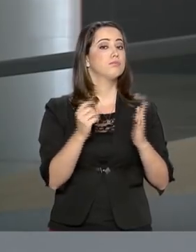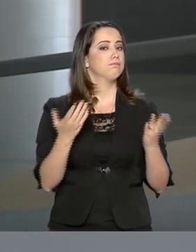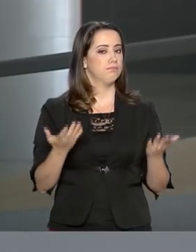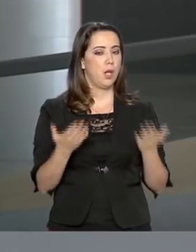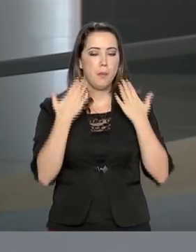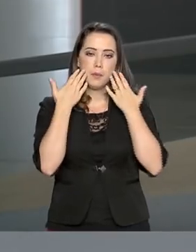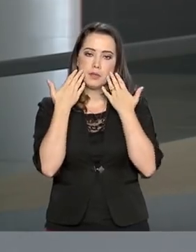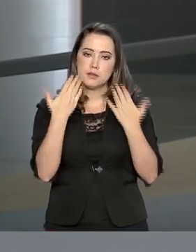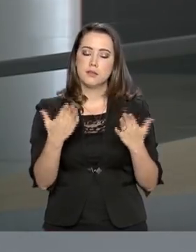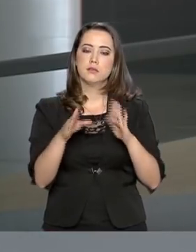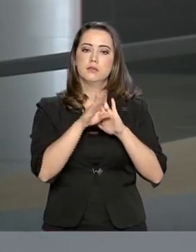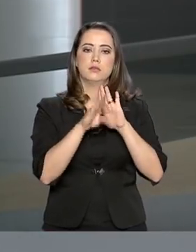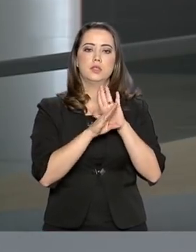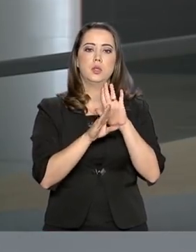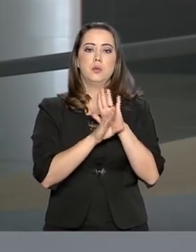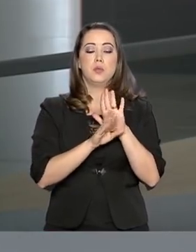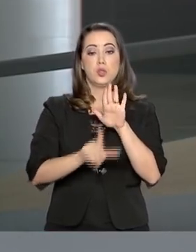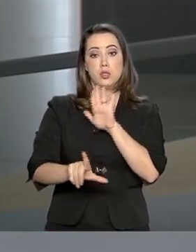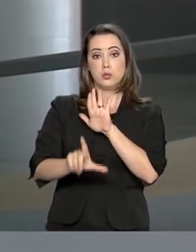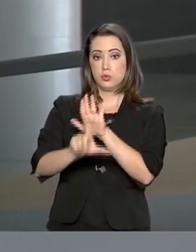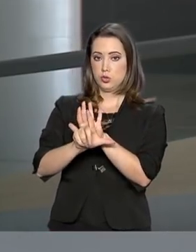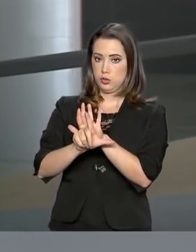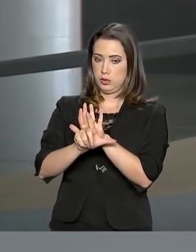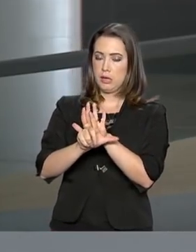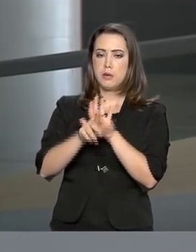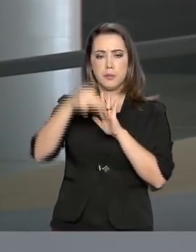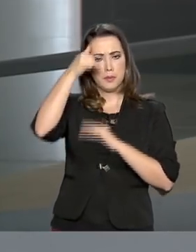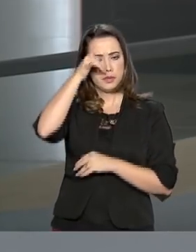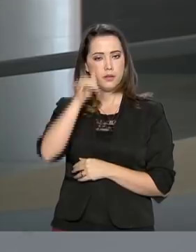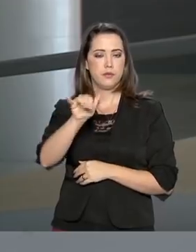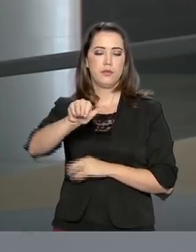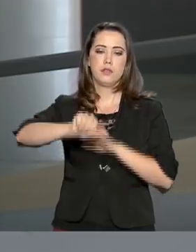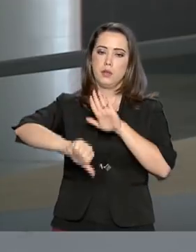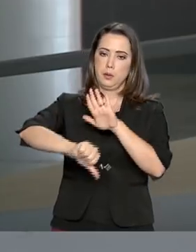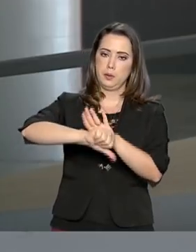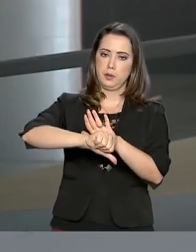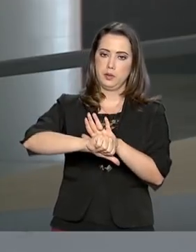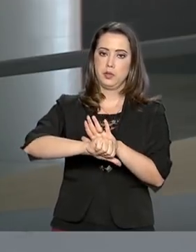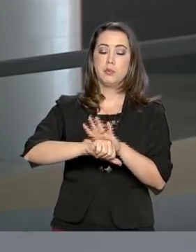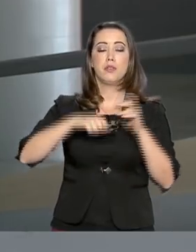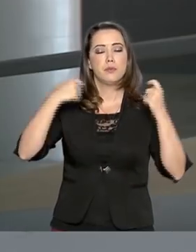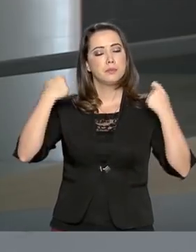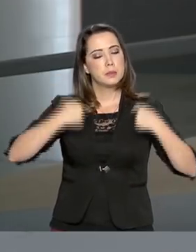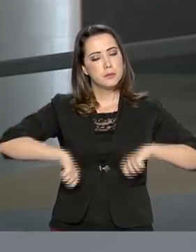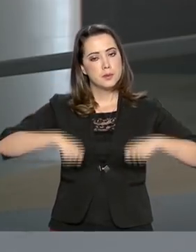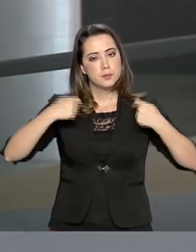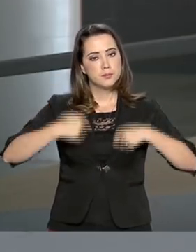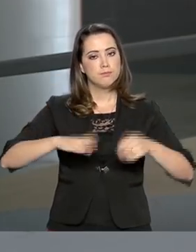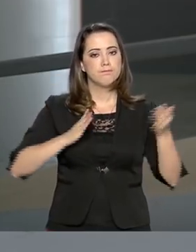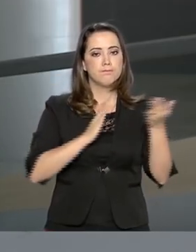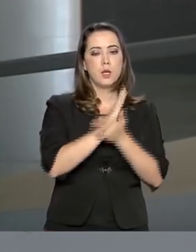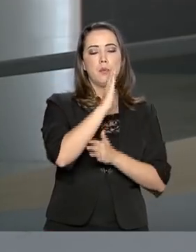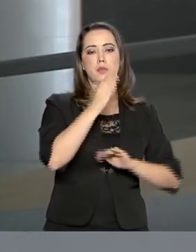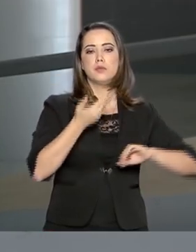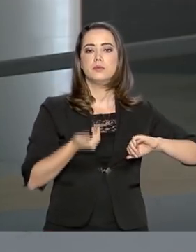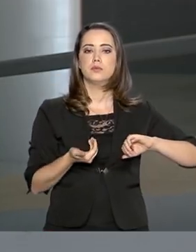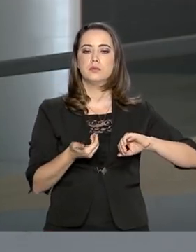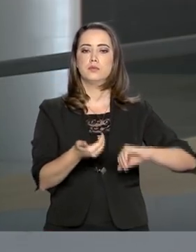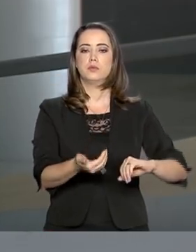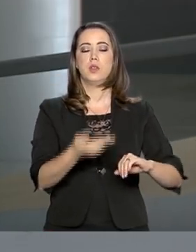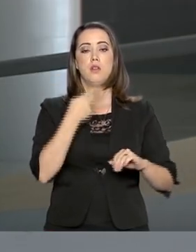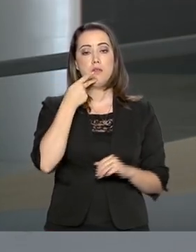Lá, durante a apresentação aos parlamentares, o ministro defendeu a aprovação da proposta pelo Congresso Nacional,